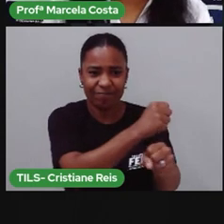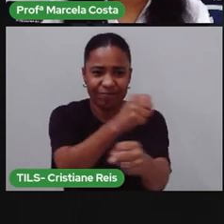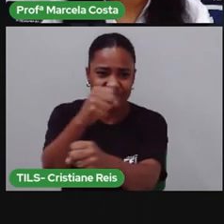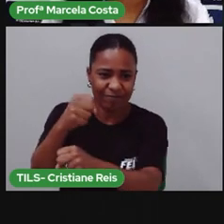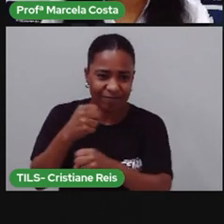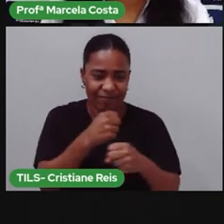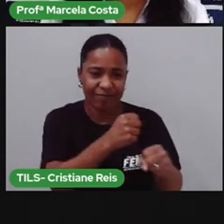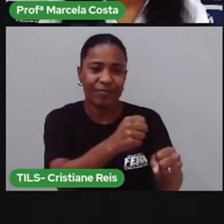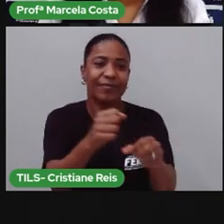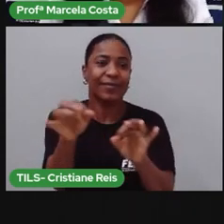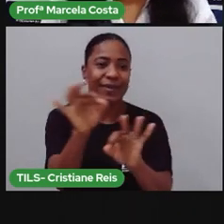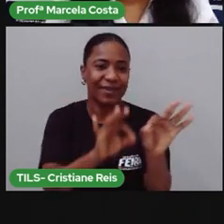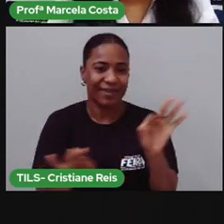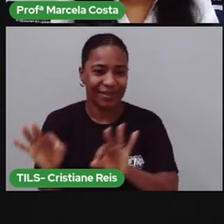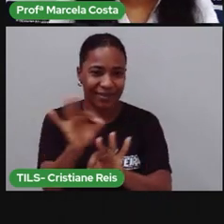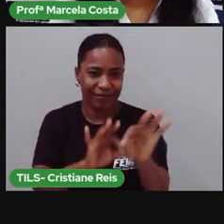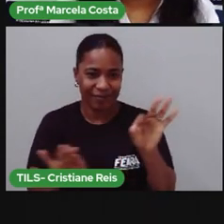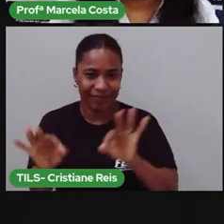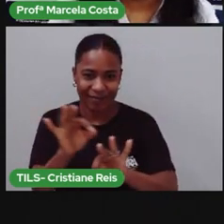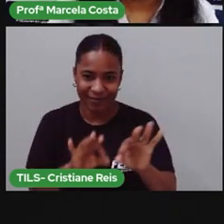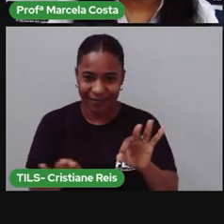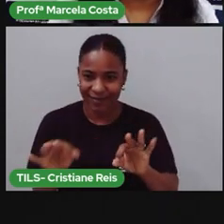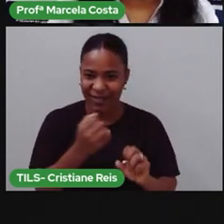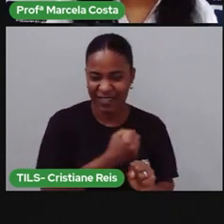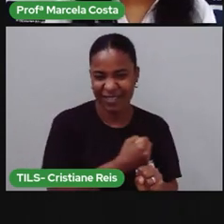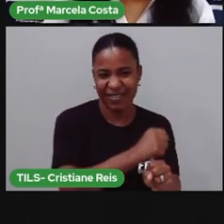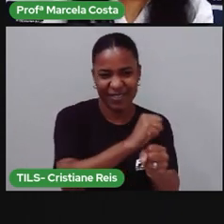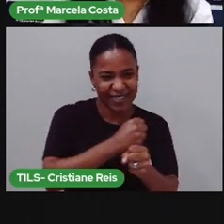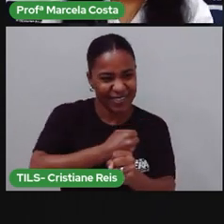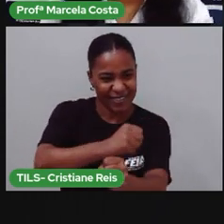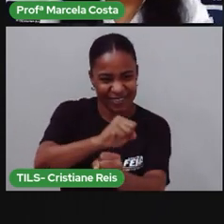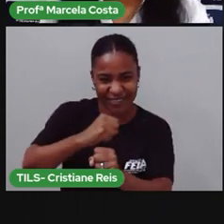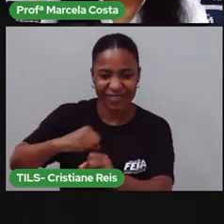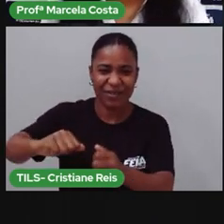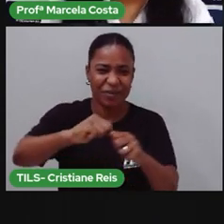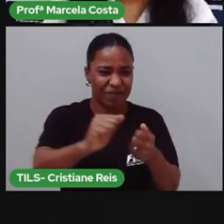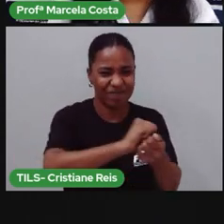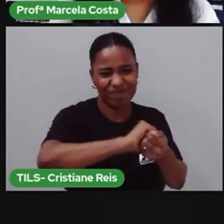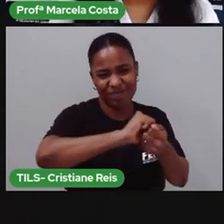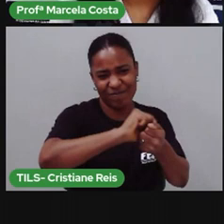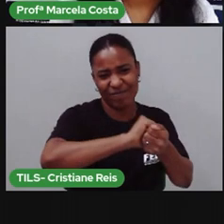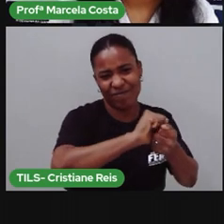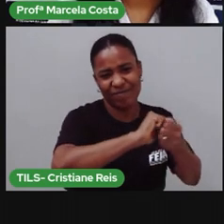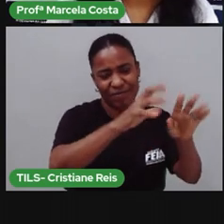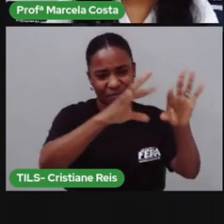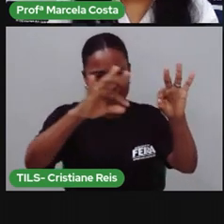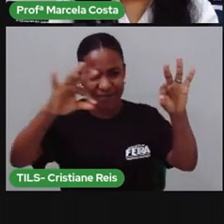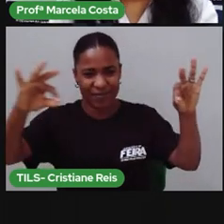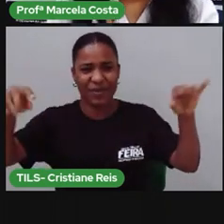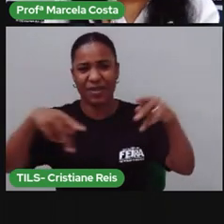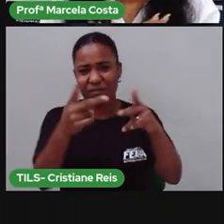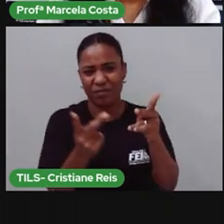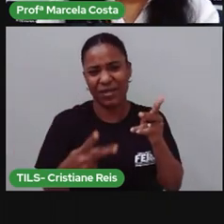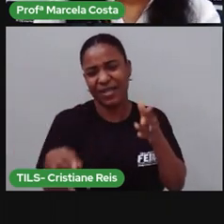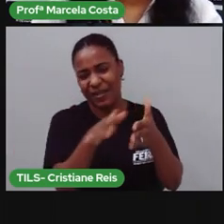Deu um jeito. Começou a varrer a casa, a lavar as roupas, a lavar os pratos.